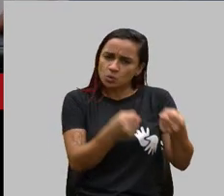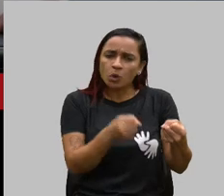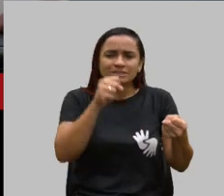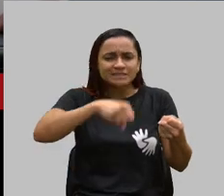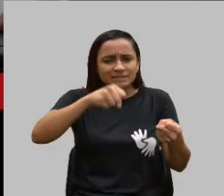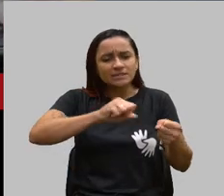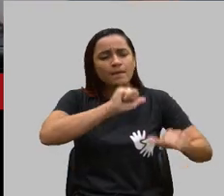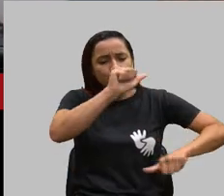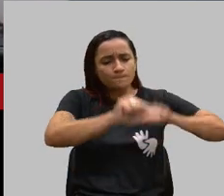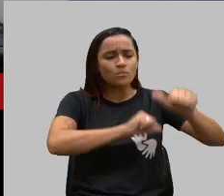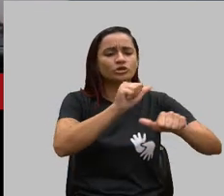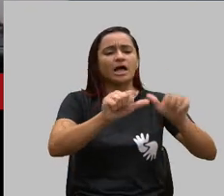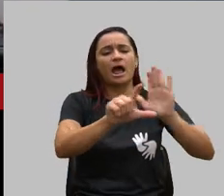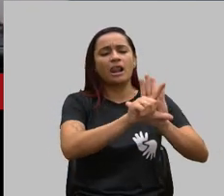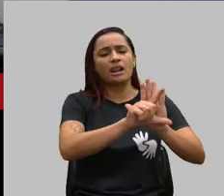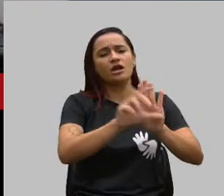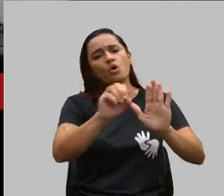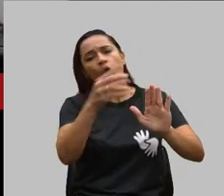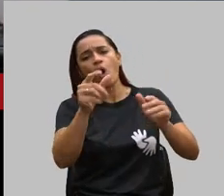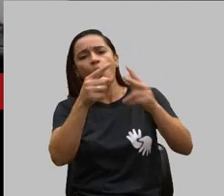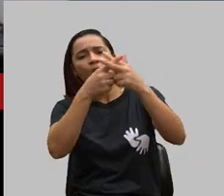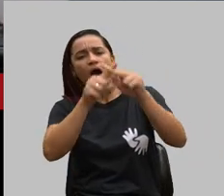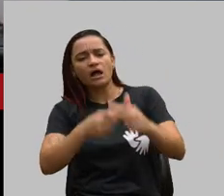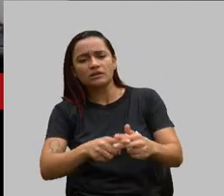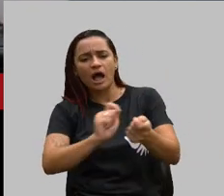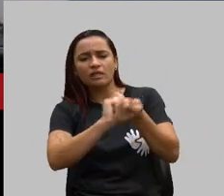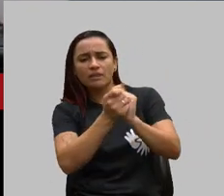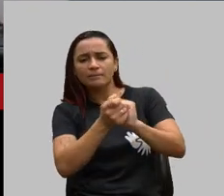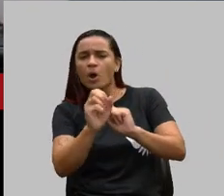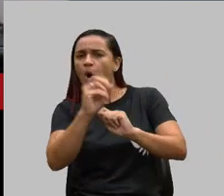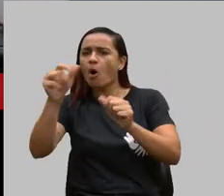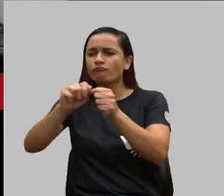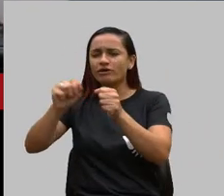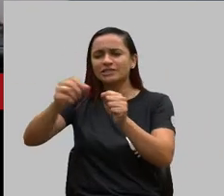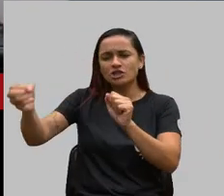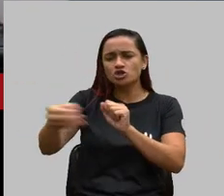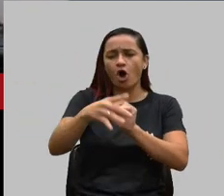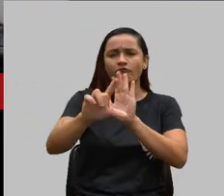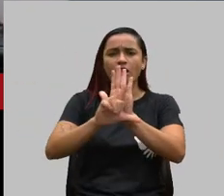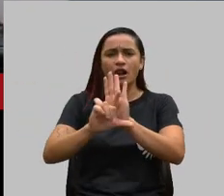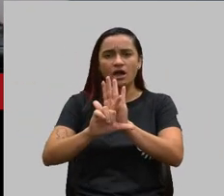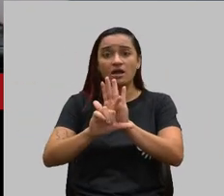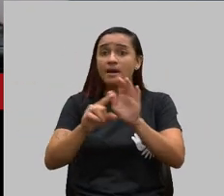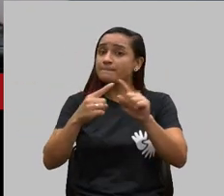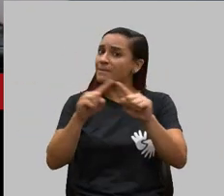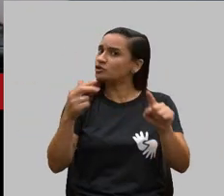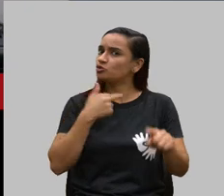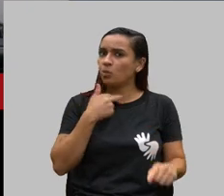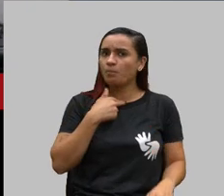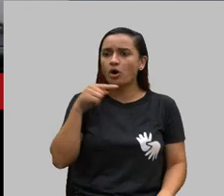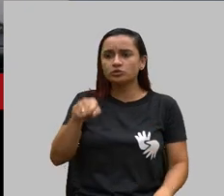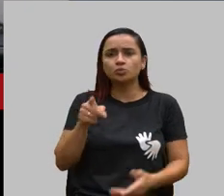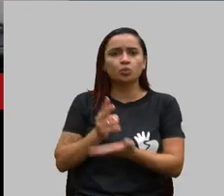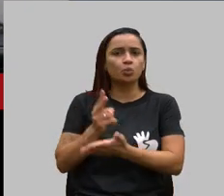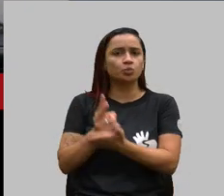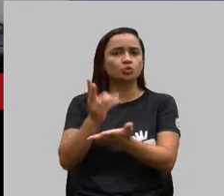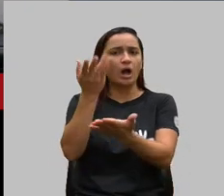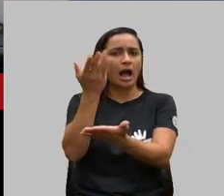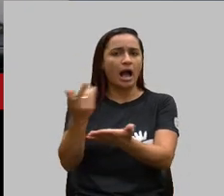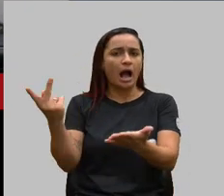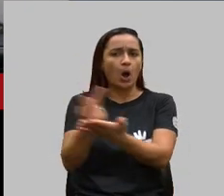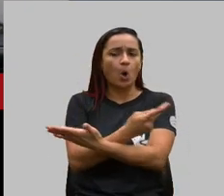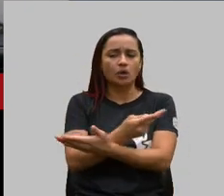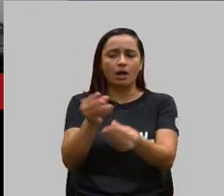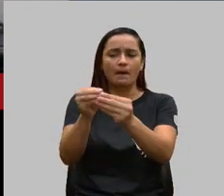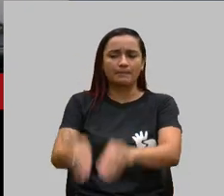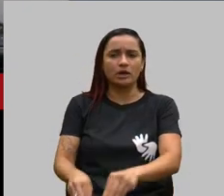refazer ou para fazer uma nova, mas a gente não pode deixar que isso aconteça de forma distinta no país todo. Não é uma